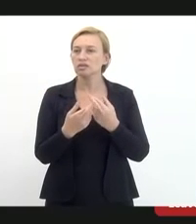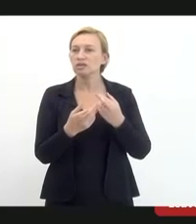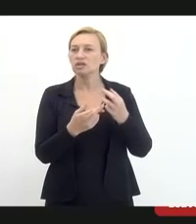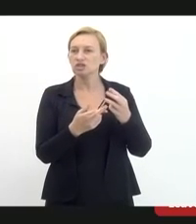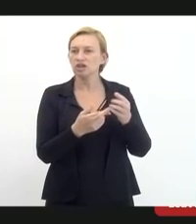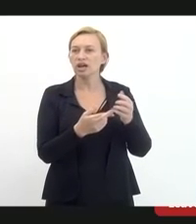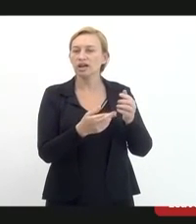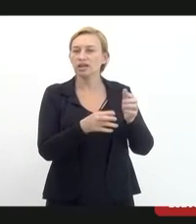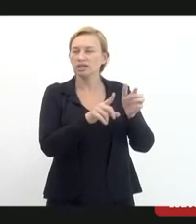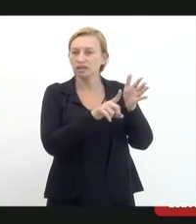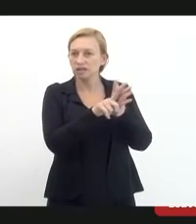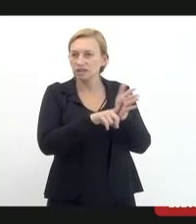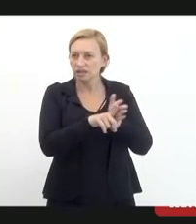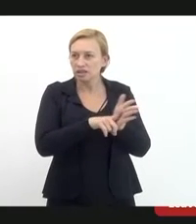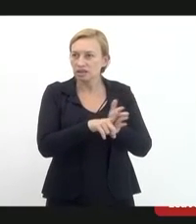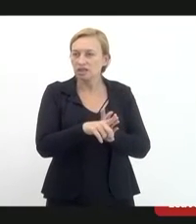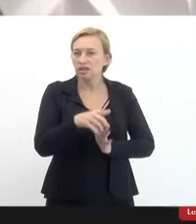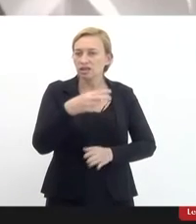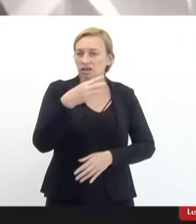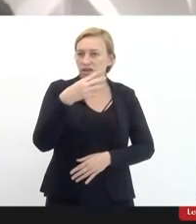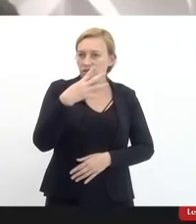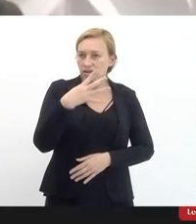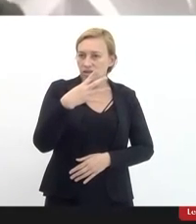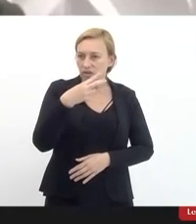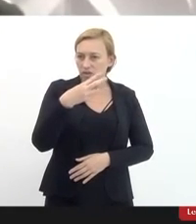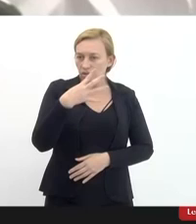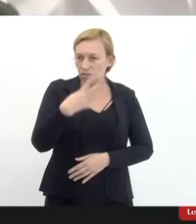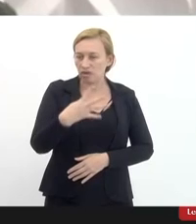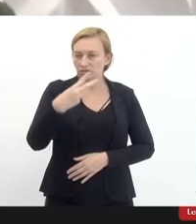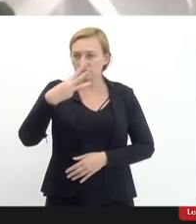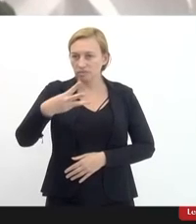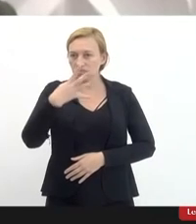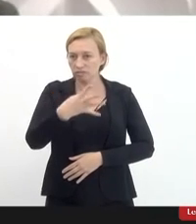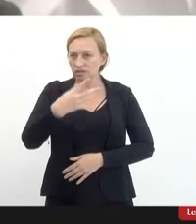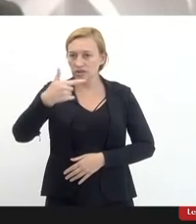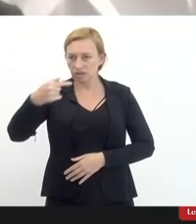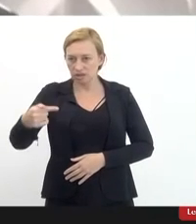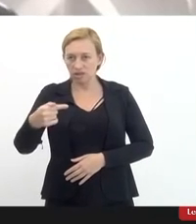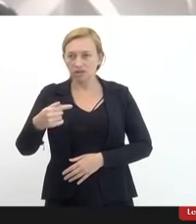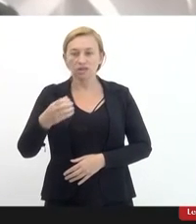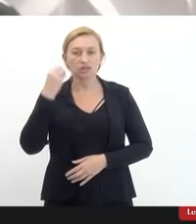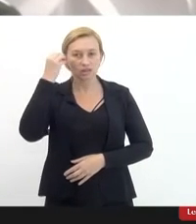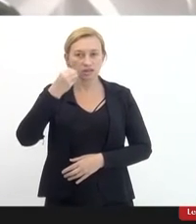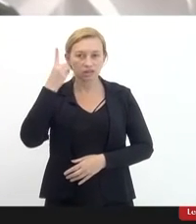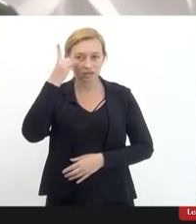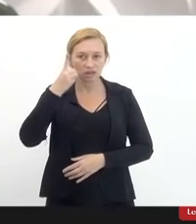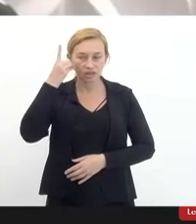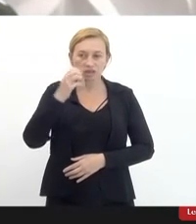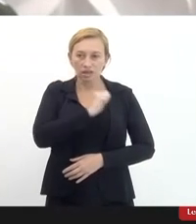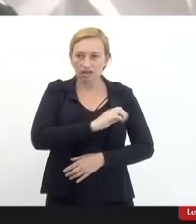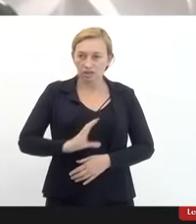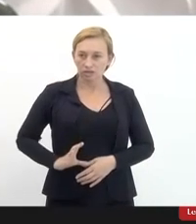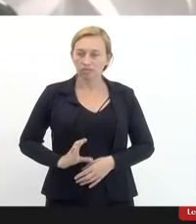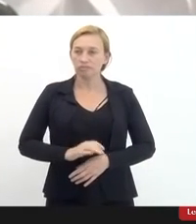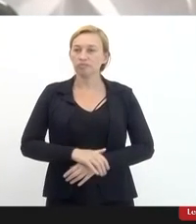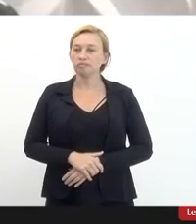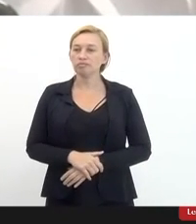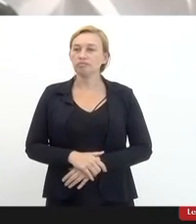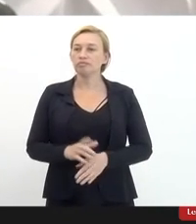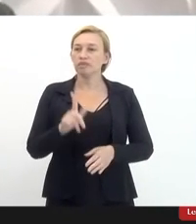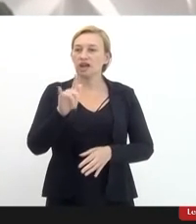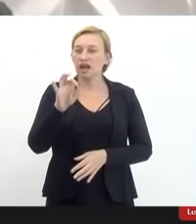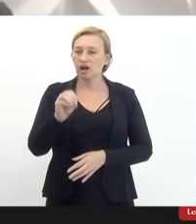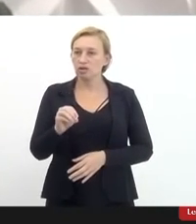do projeto de lei 4347 de autoria do deputado André Siciliano que dispõe sobre o laudo